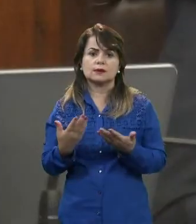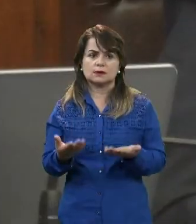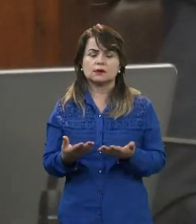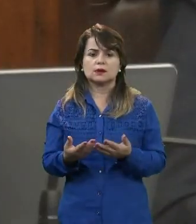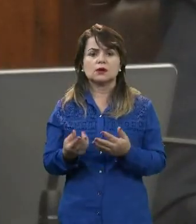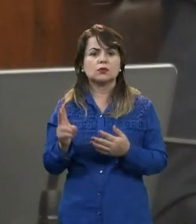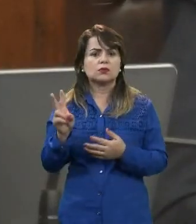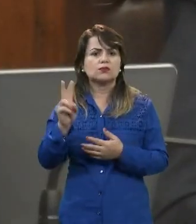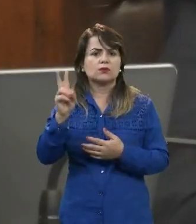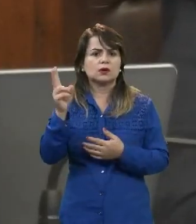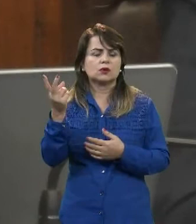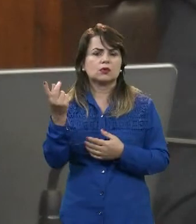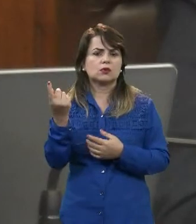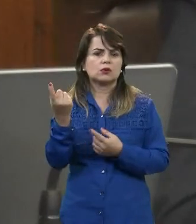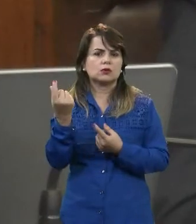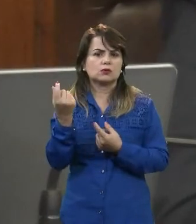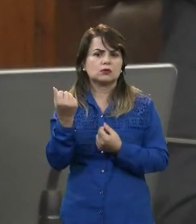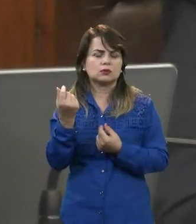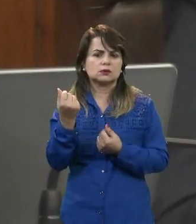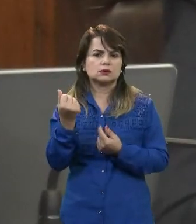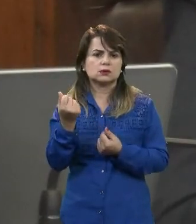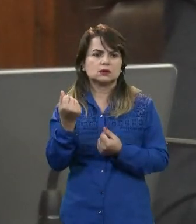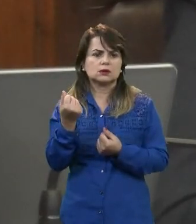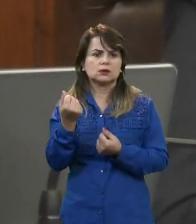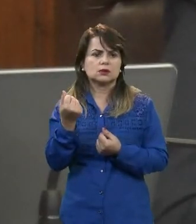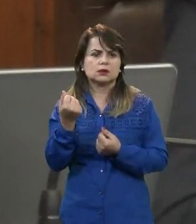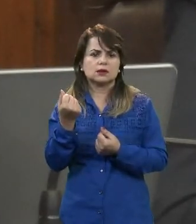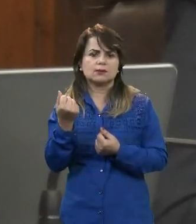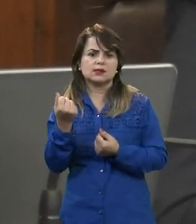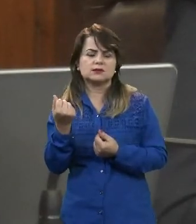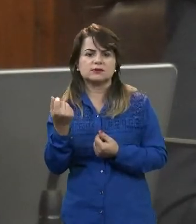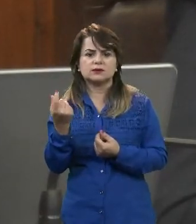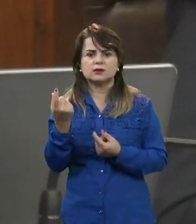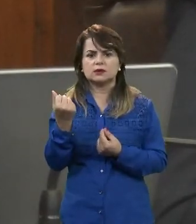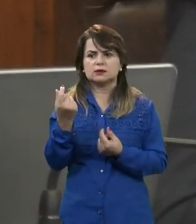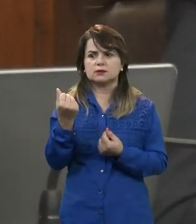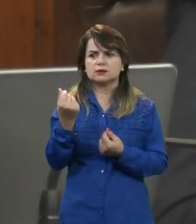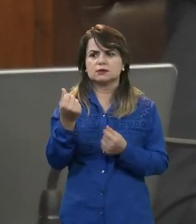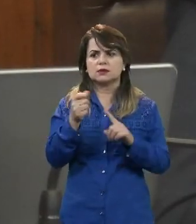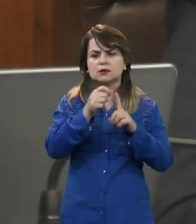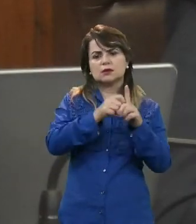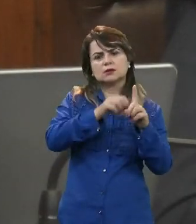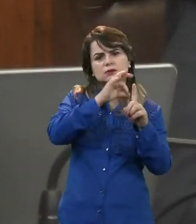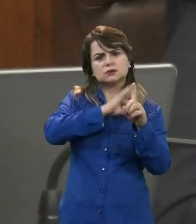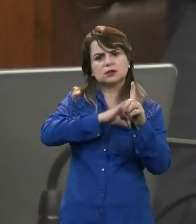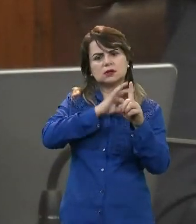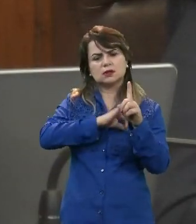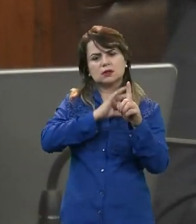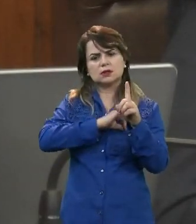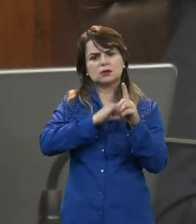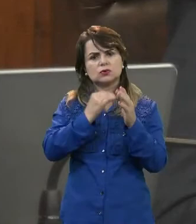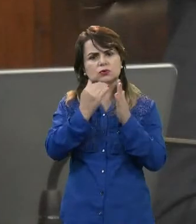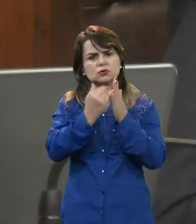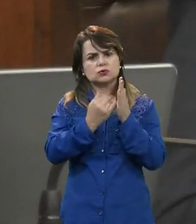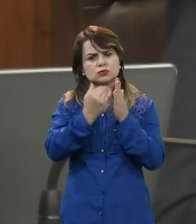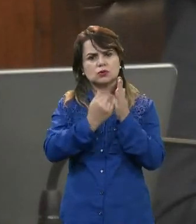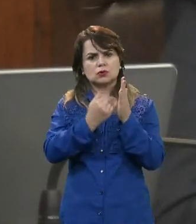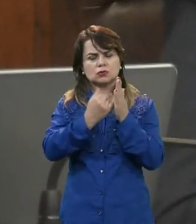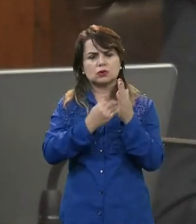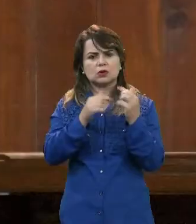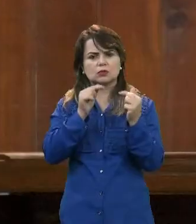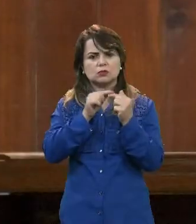do consignado, que representa? A parte do salário é passível de ser retirada.